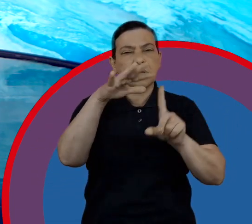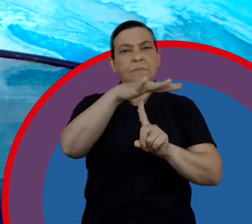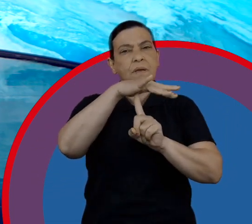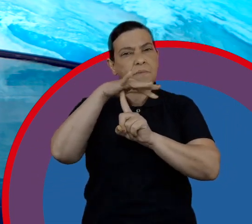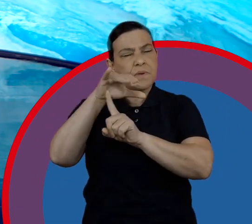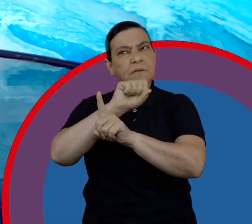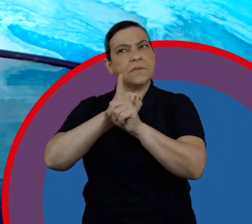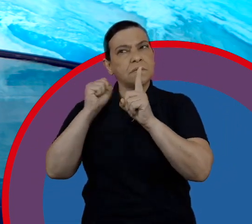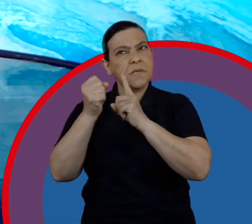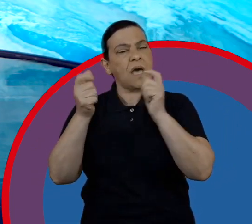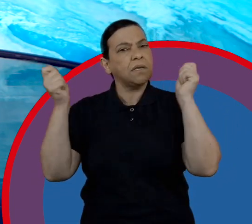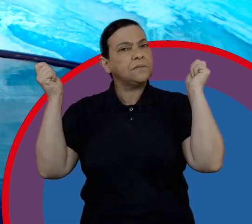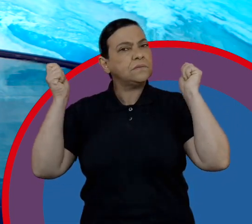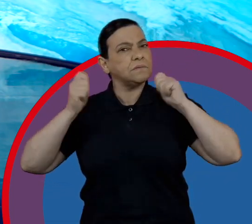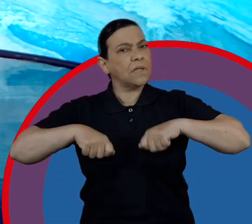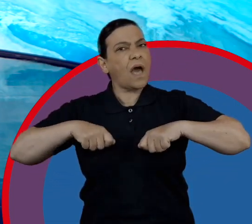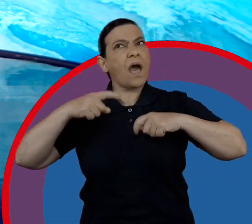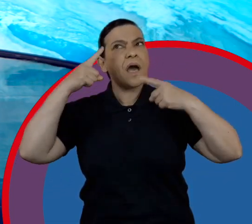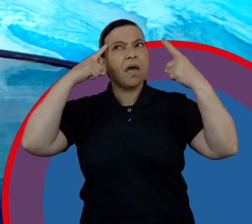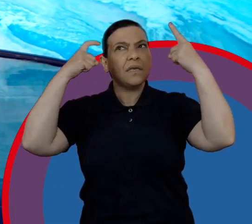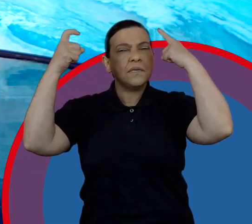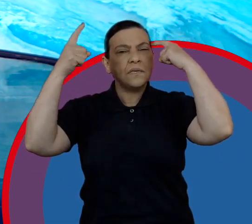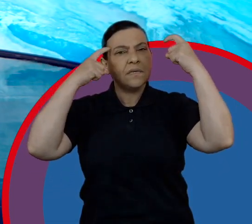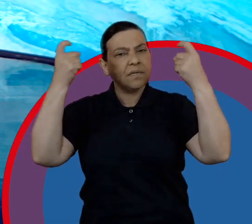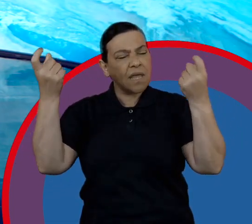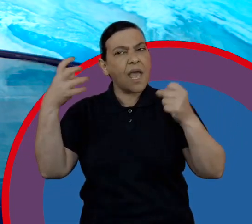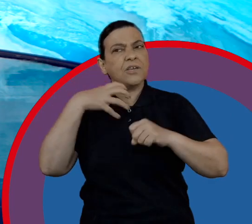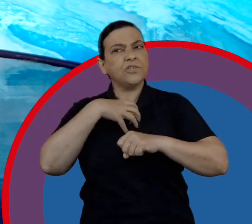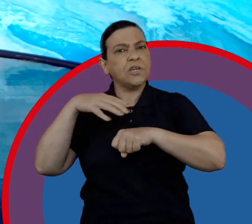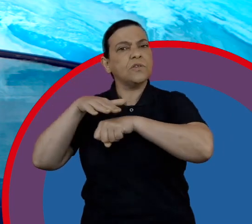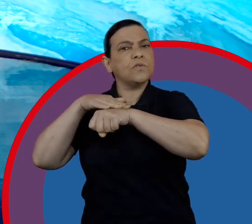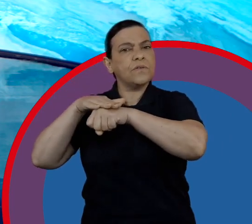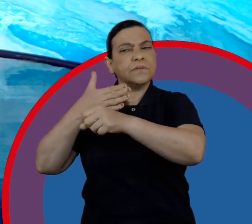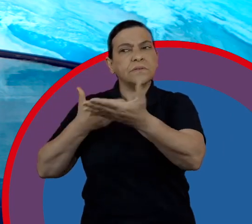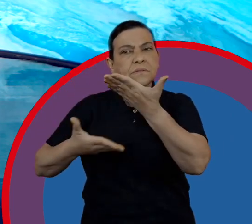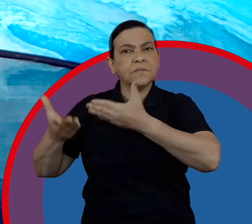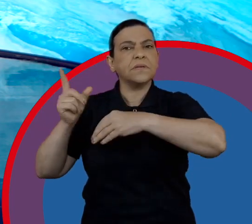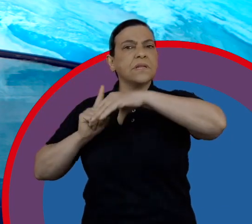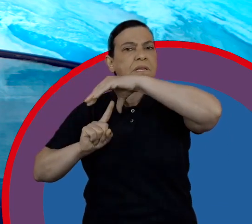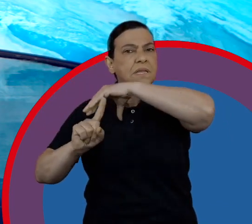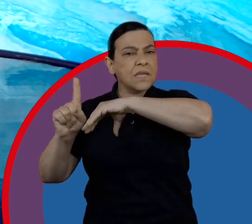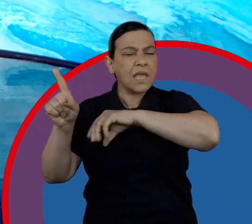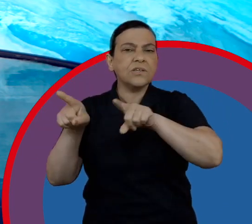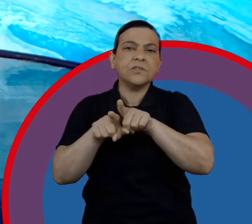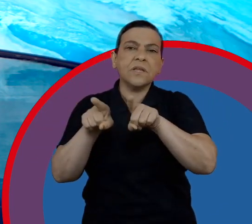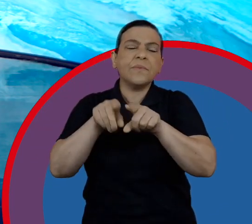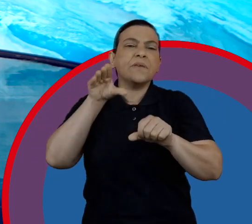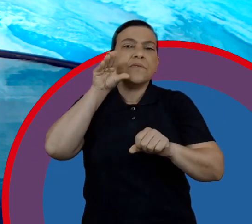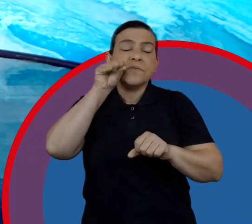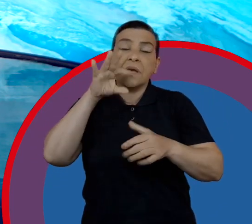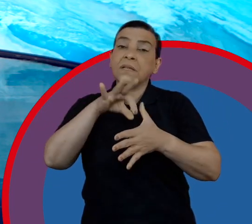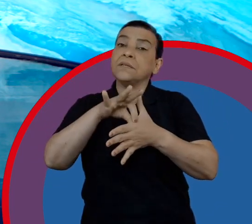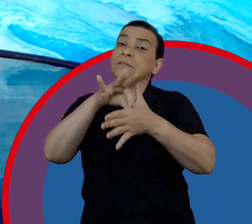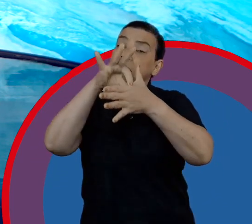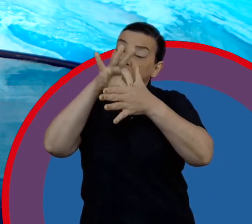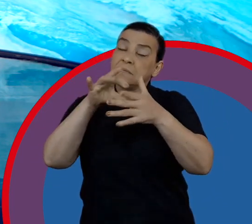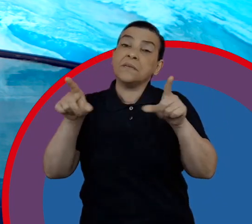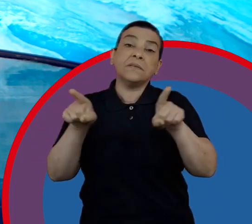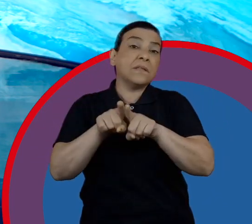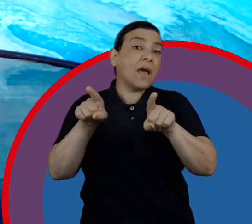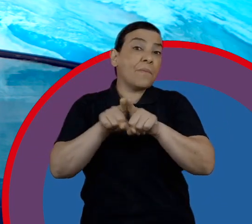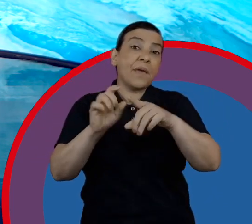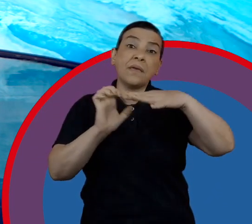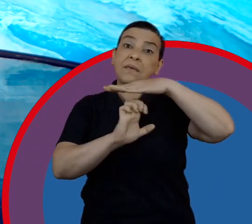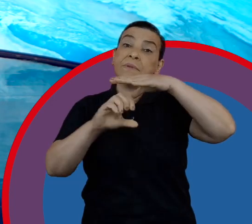iniciativas para interagir melhor com o cliente, interagir melhor com os nossos colegas, com a liderança, e até mesmo fora da